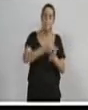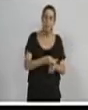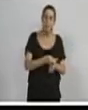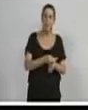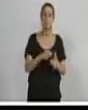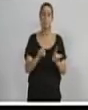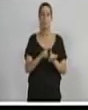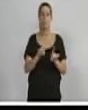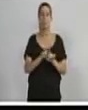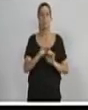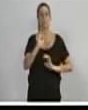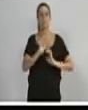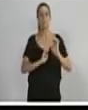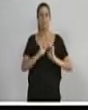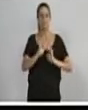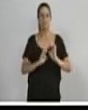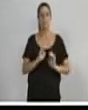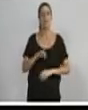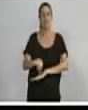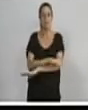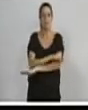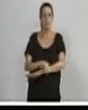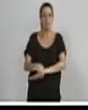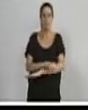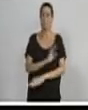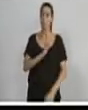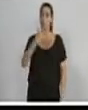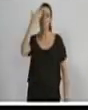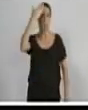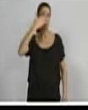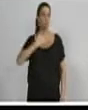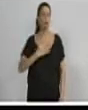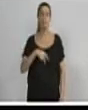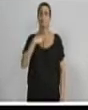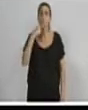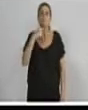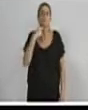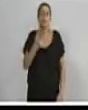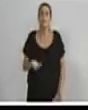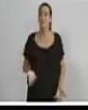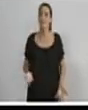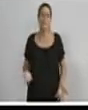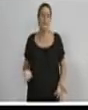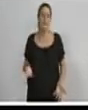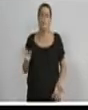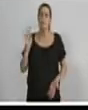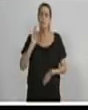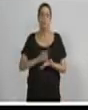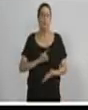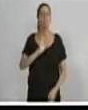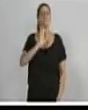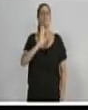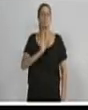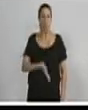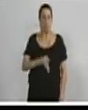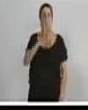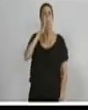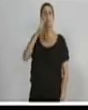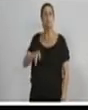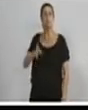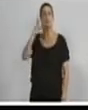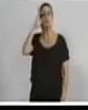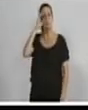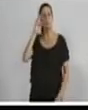envolvendo o ministro Edinho Silva. Tá lá. É inegável. Está sendo acusada de cometer